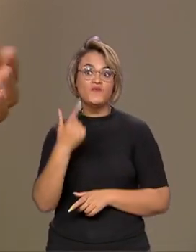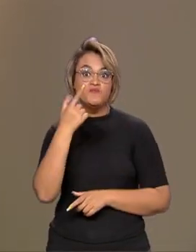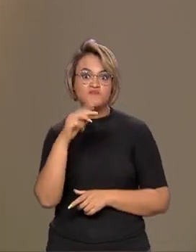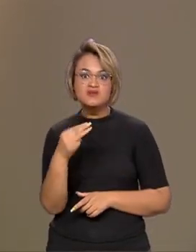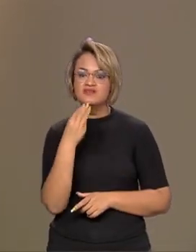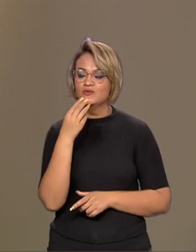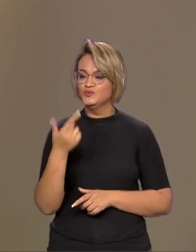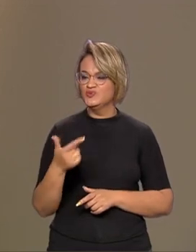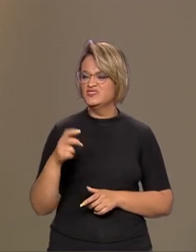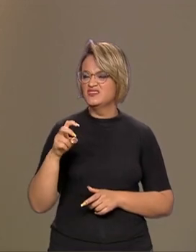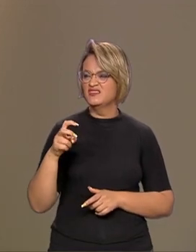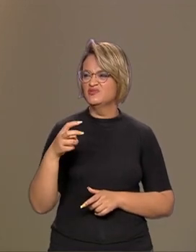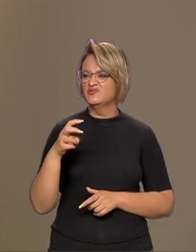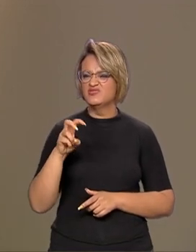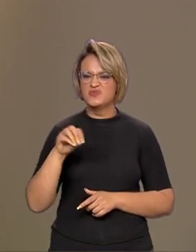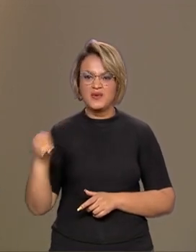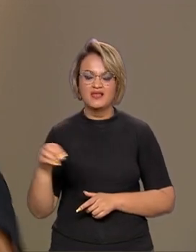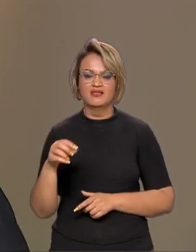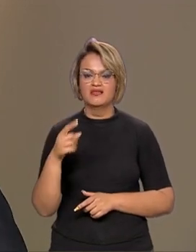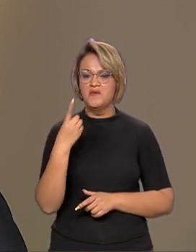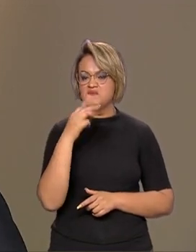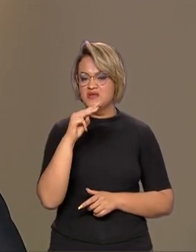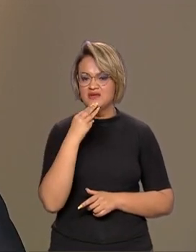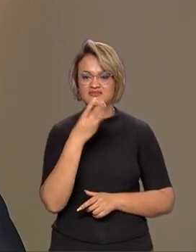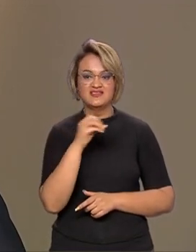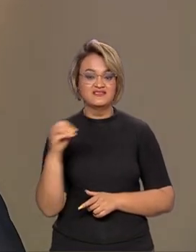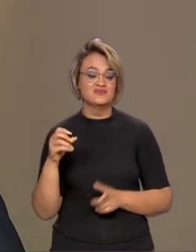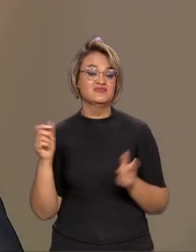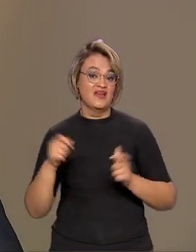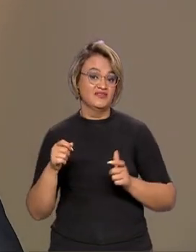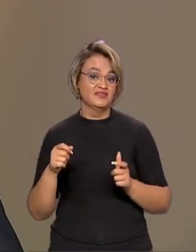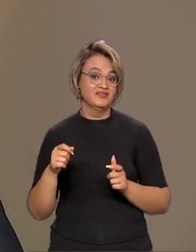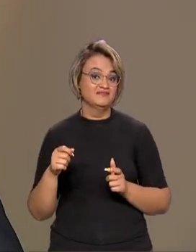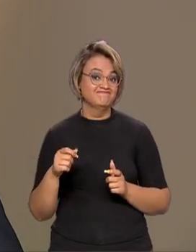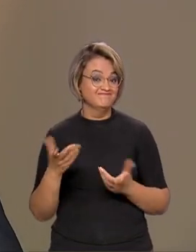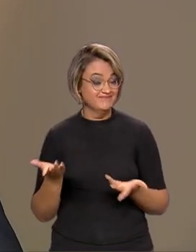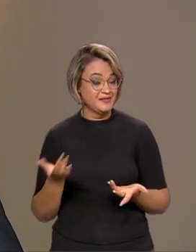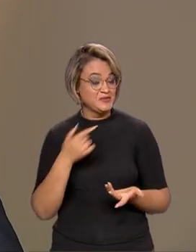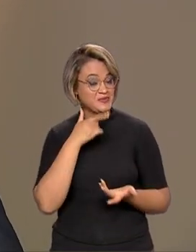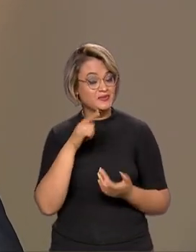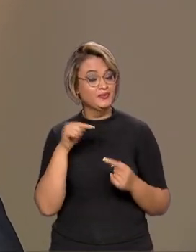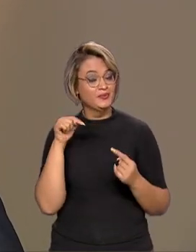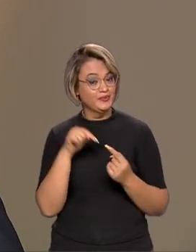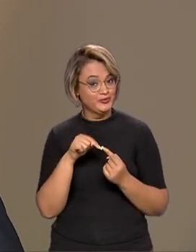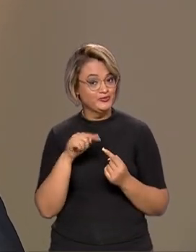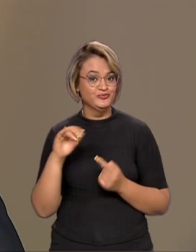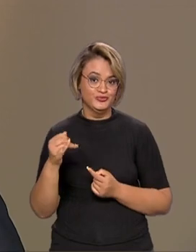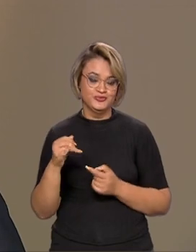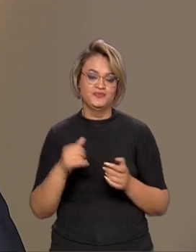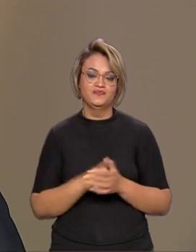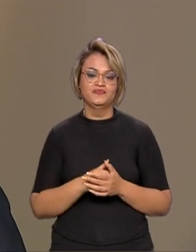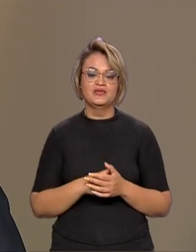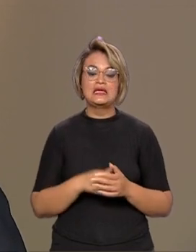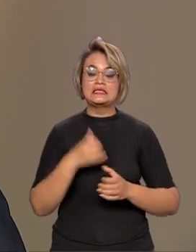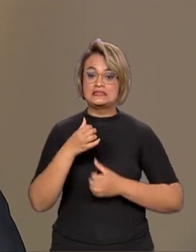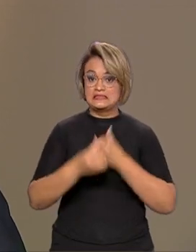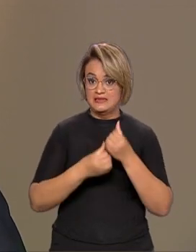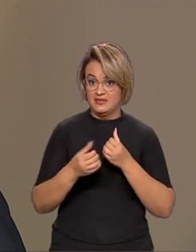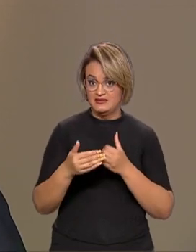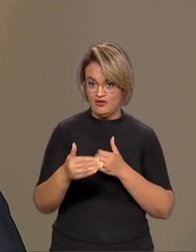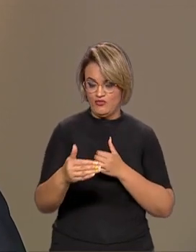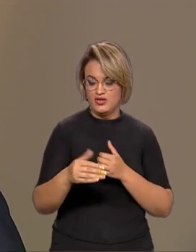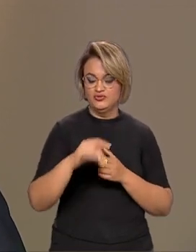.250.000 a 1.300.000. Poderia ter batido. Não foi bom. O segundo semestre, ele vai depender,